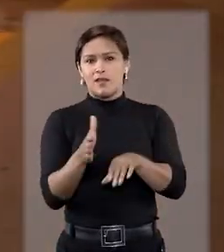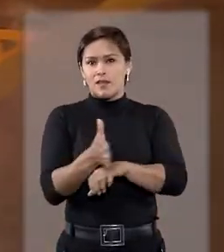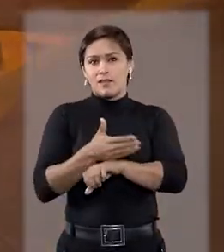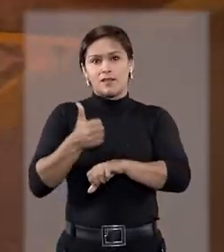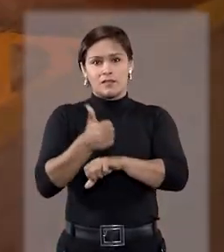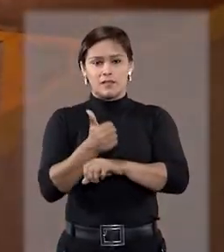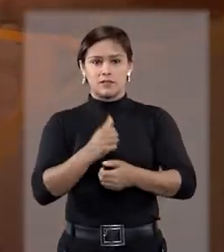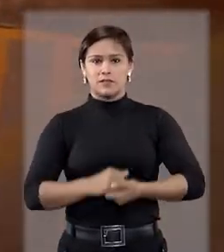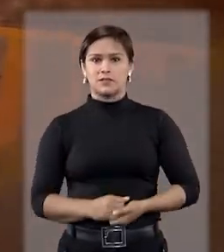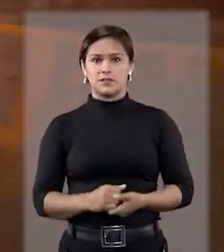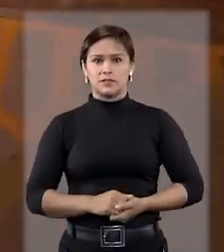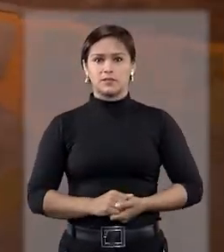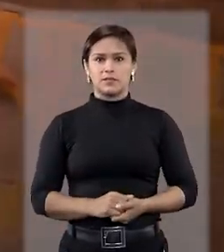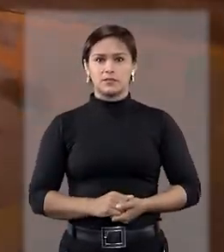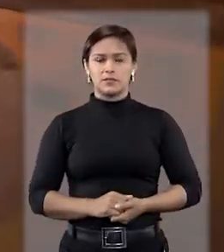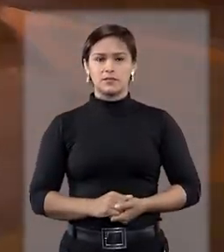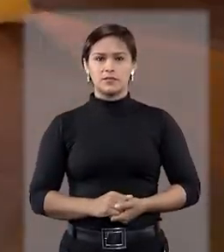ambiente da sua unidade ainda melhor.